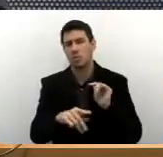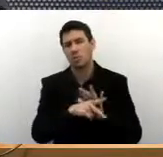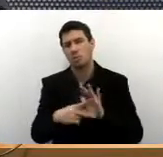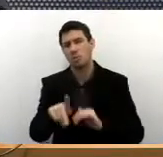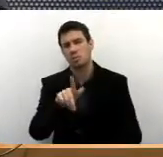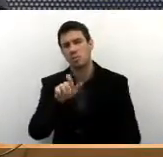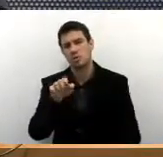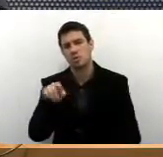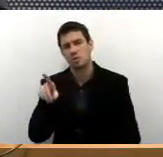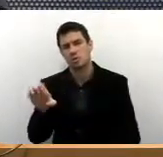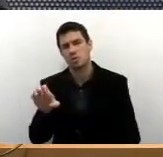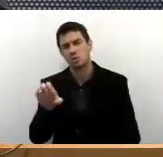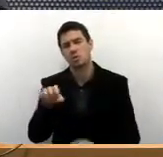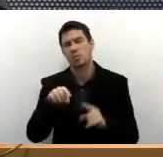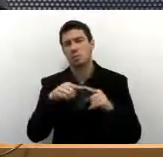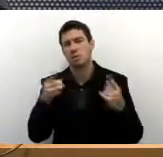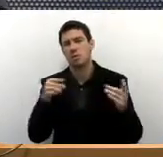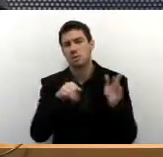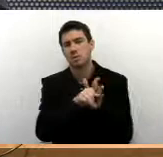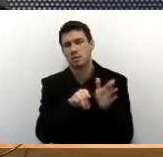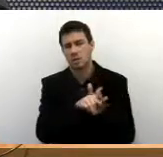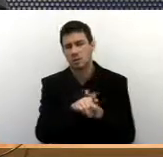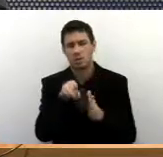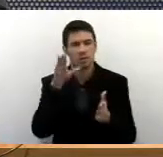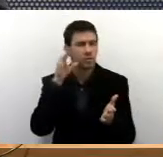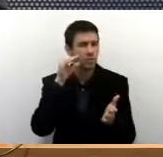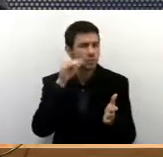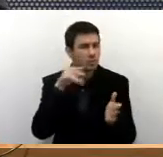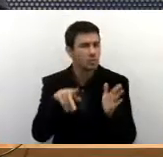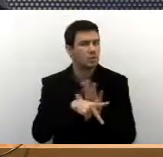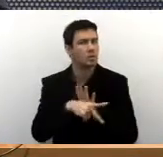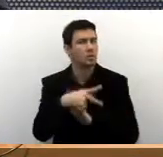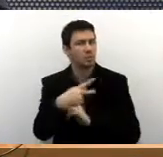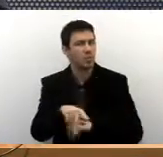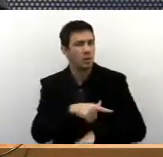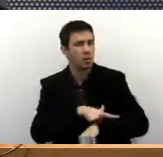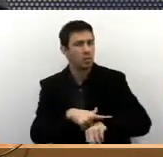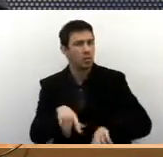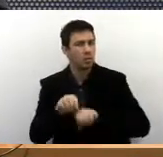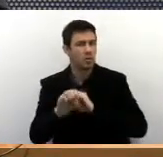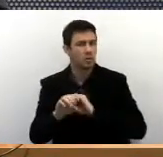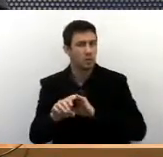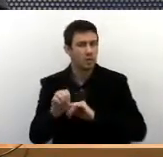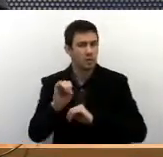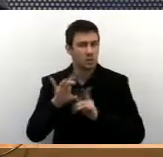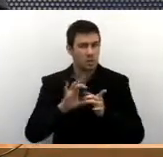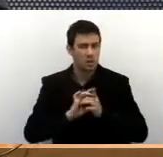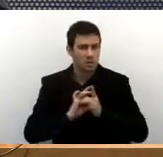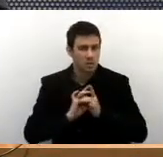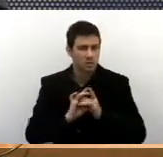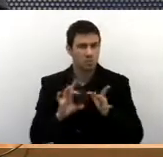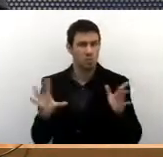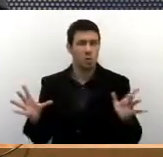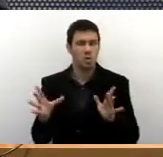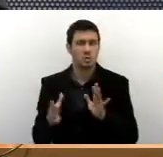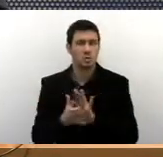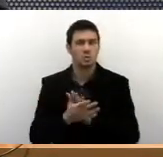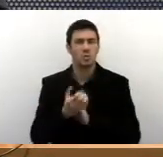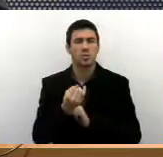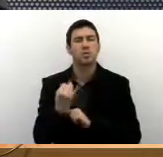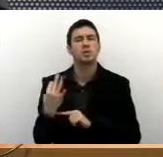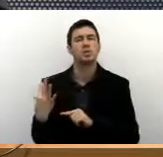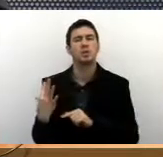é que a questão foi os funcionários, se estão à disposição, a quantidade.